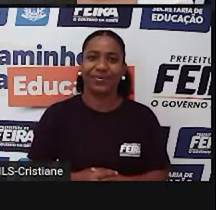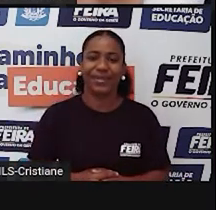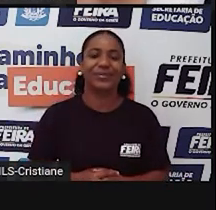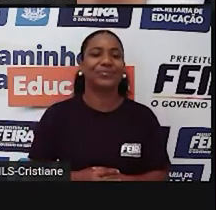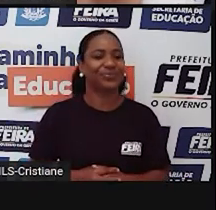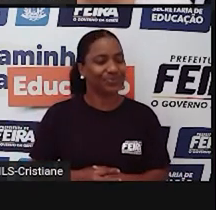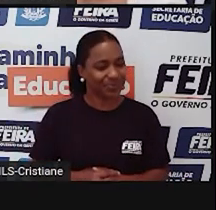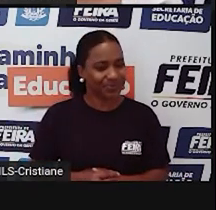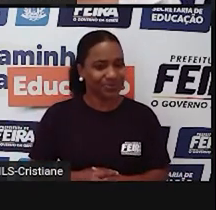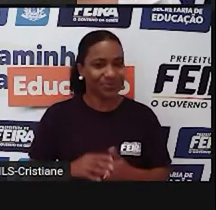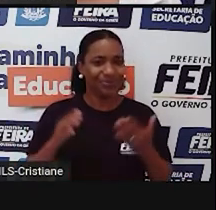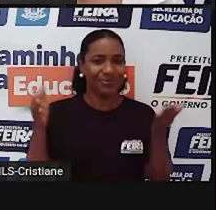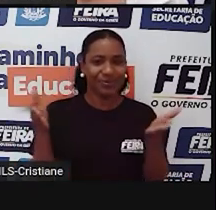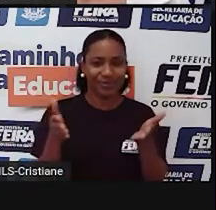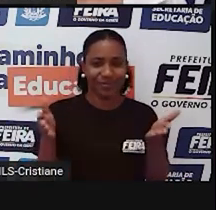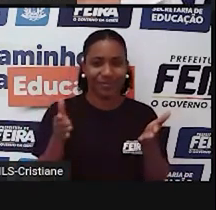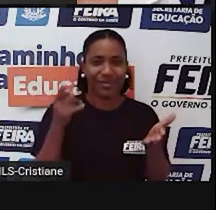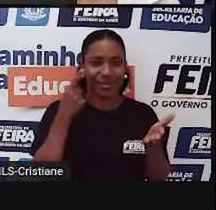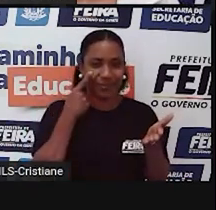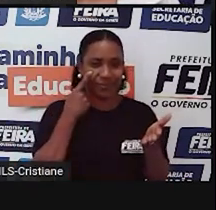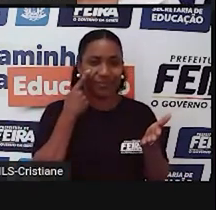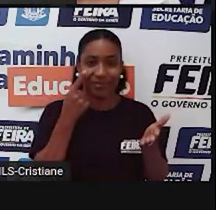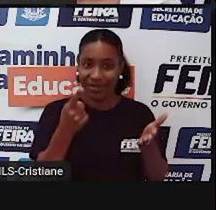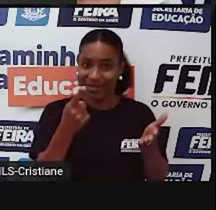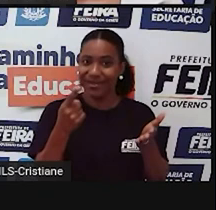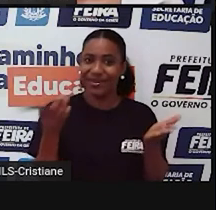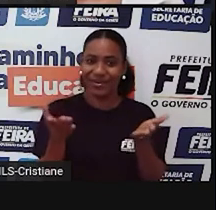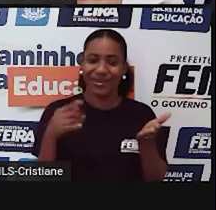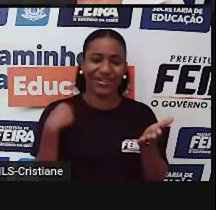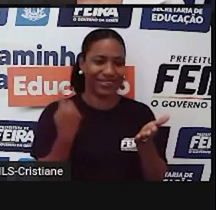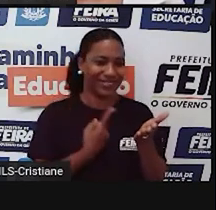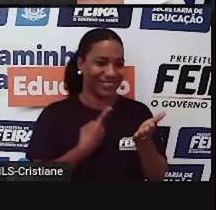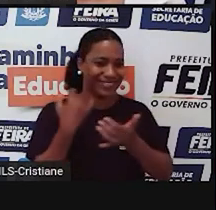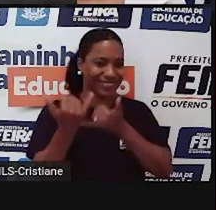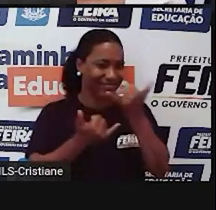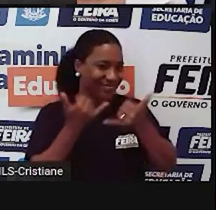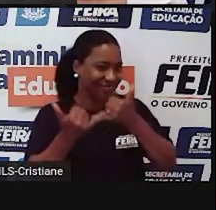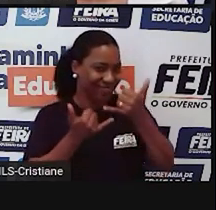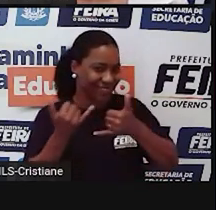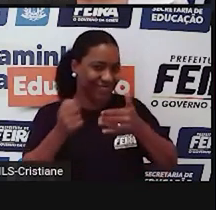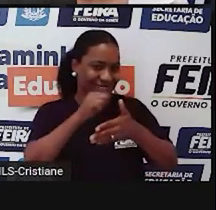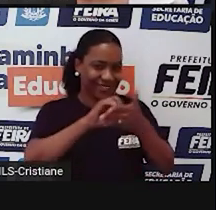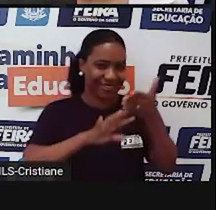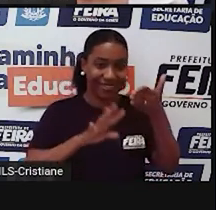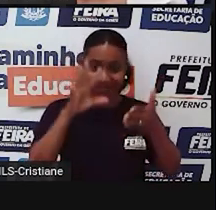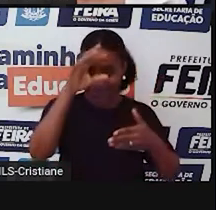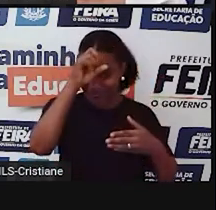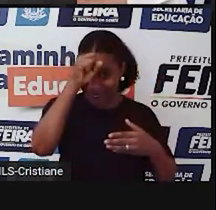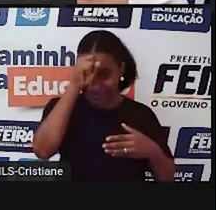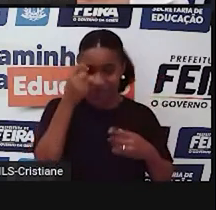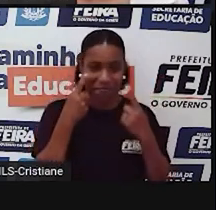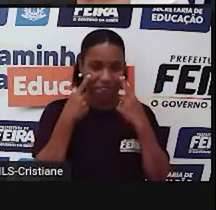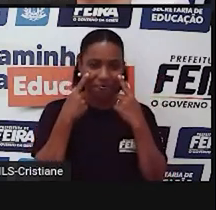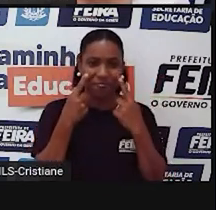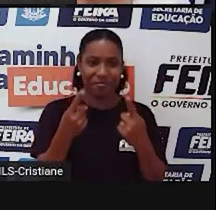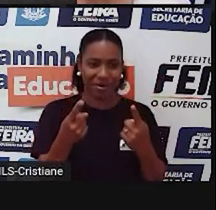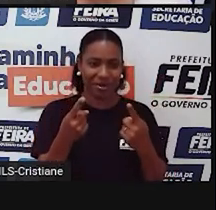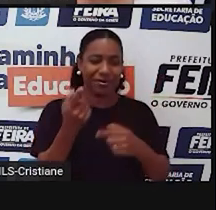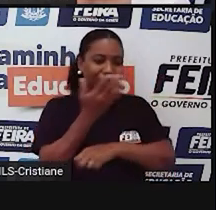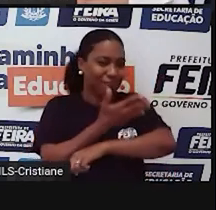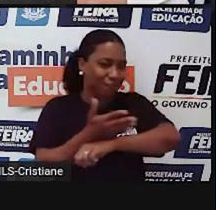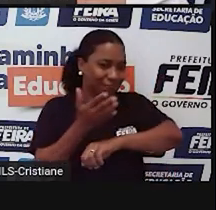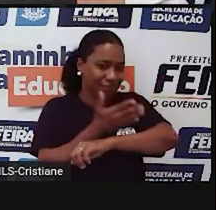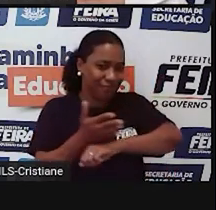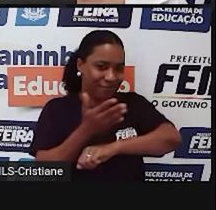Agora, chegou a hora de diversão. Flex, flex, a little, little more. Então, vamos praticar um pouquinho